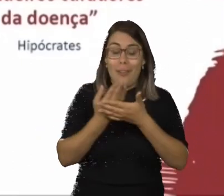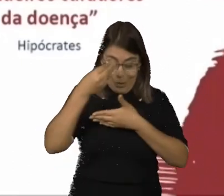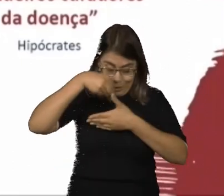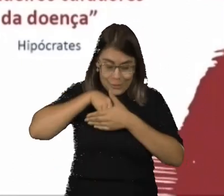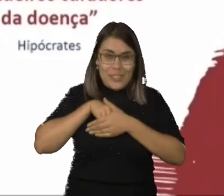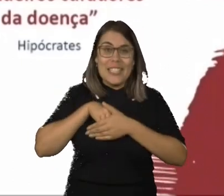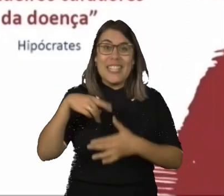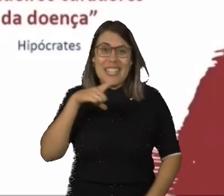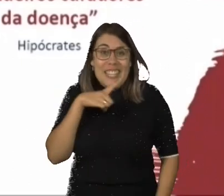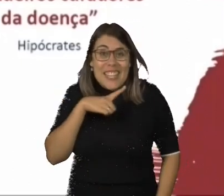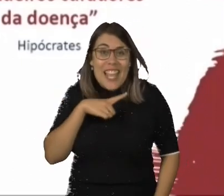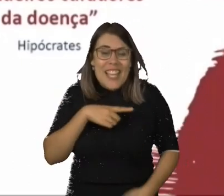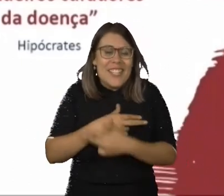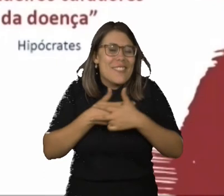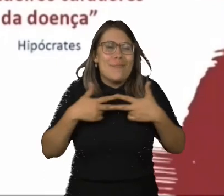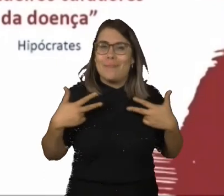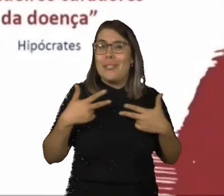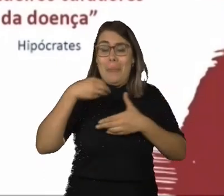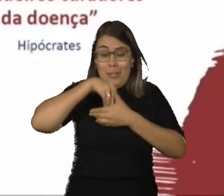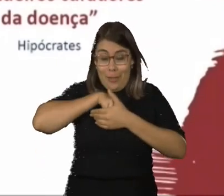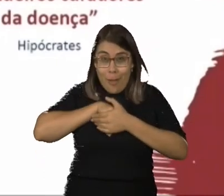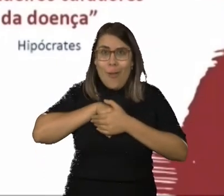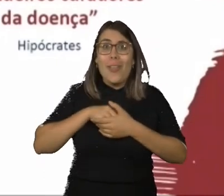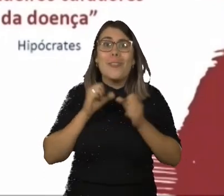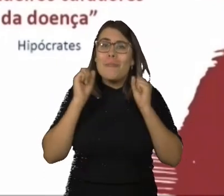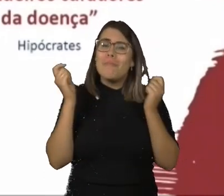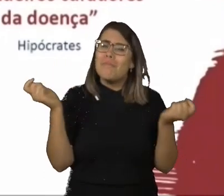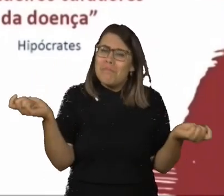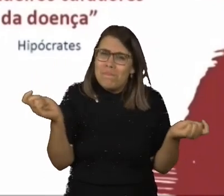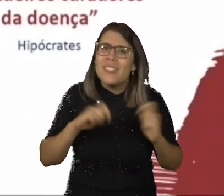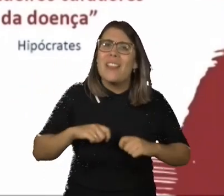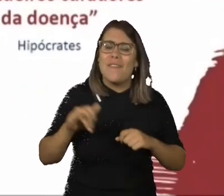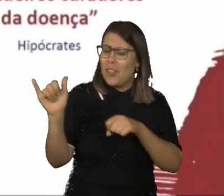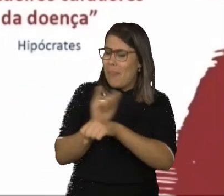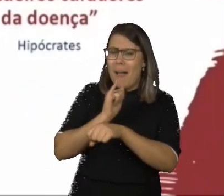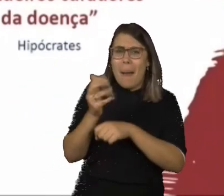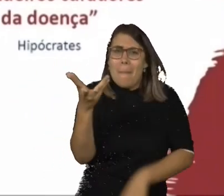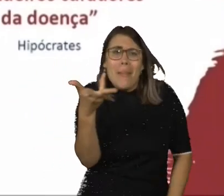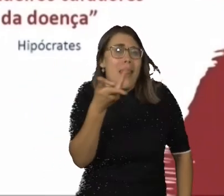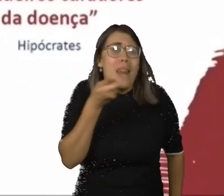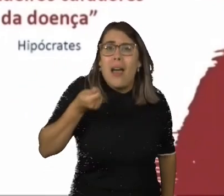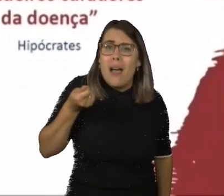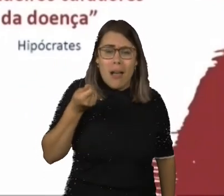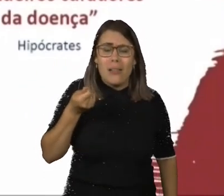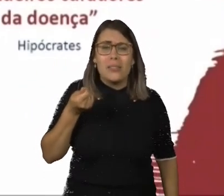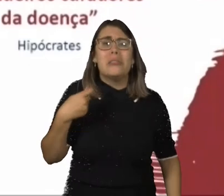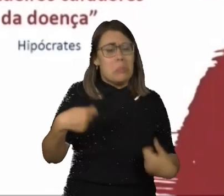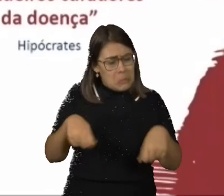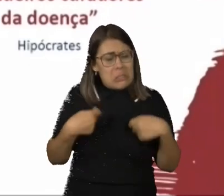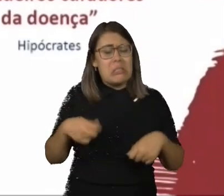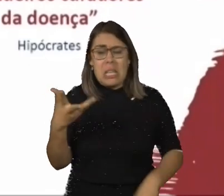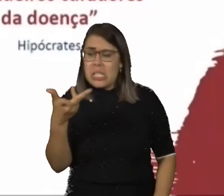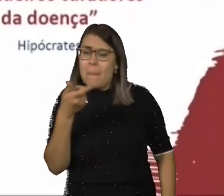tem recursos internos. Dentro delas estão as maiores habilidades, a negociação que ela faz com ela